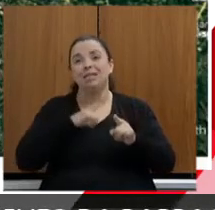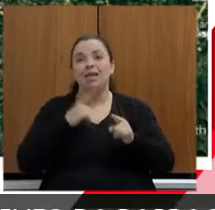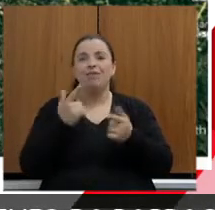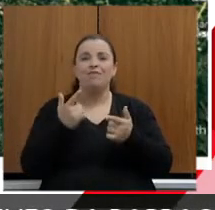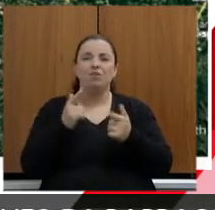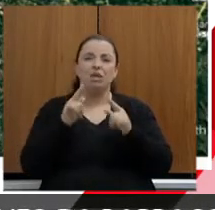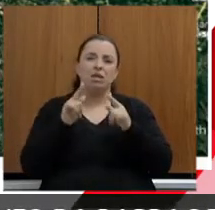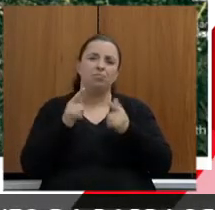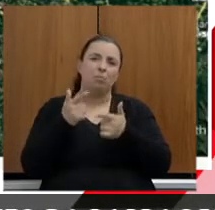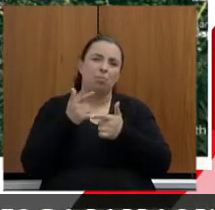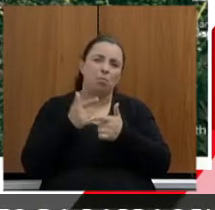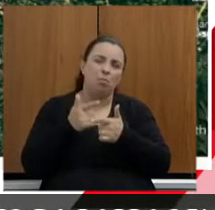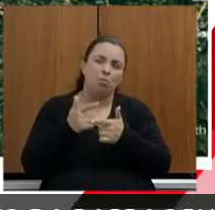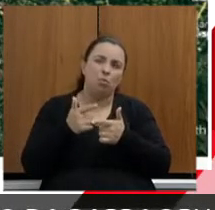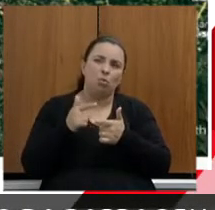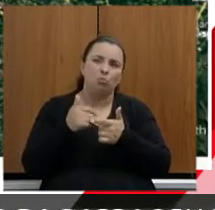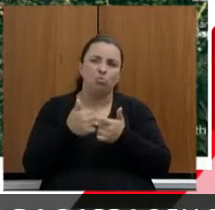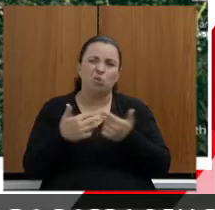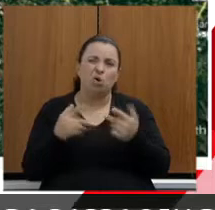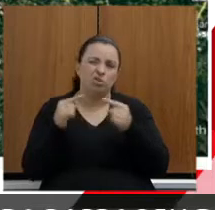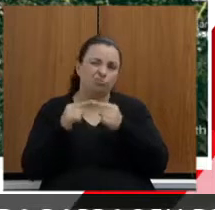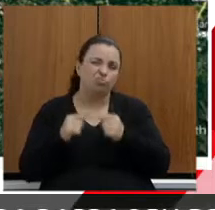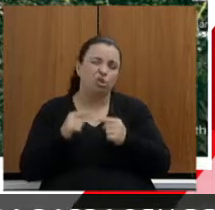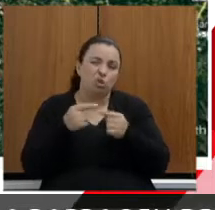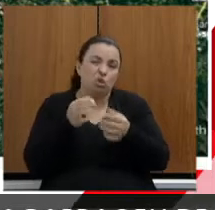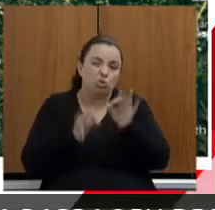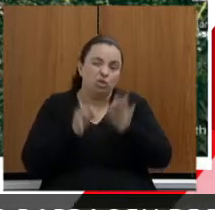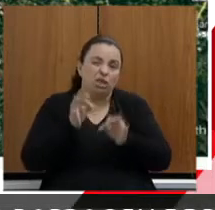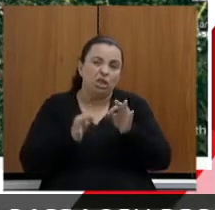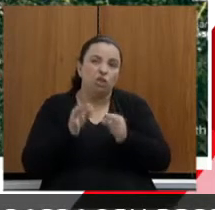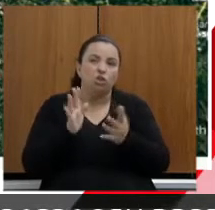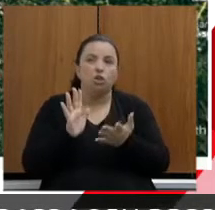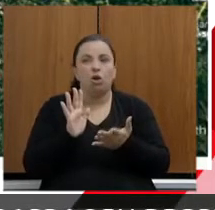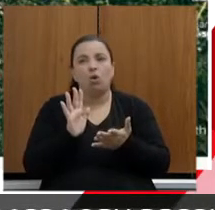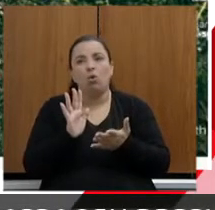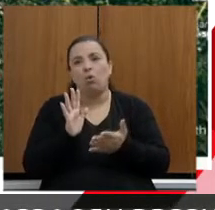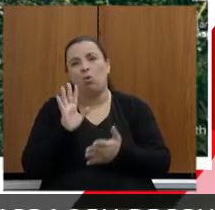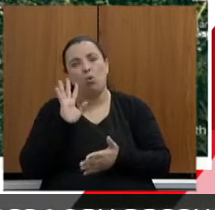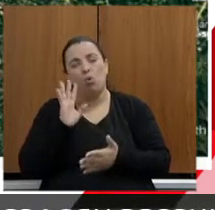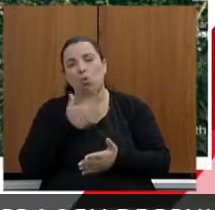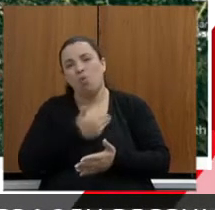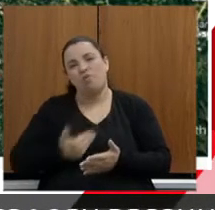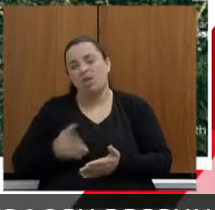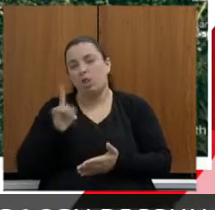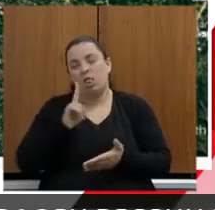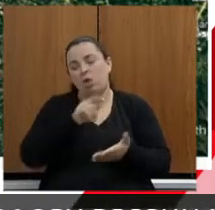o governo, na época, decidiu não assinar. Então, essa licitação não foi efetivada.